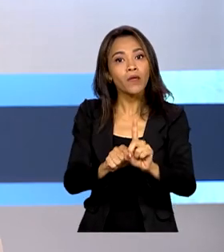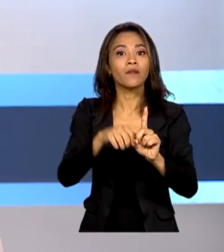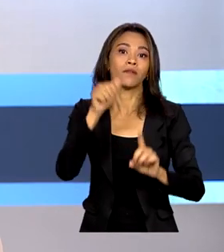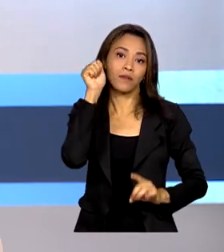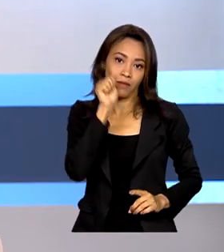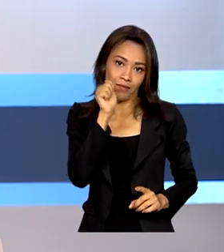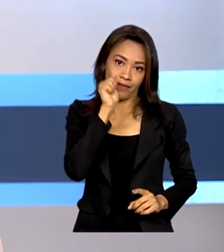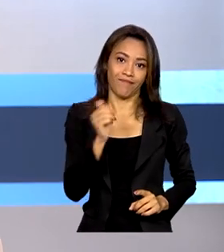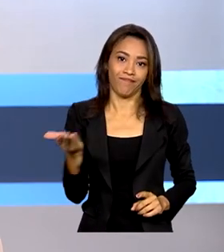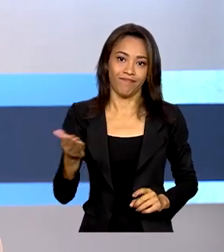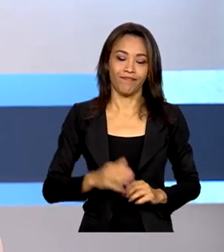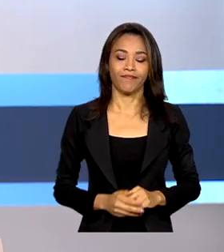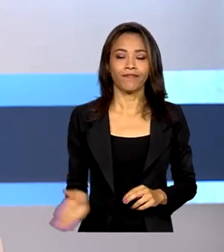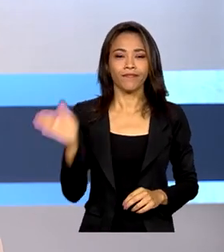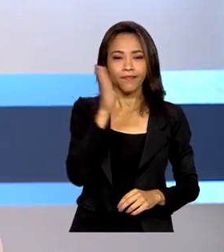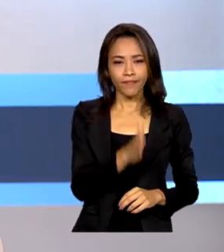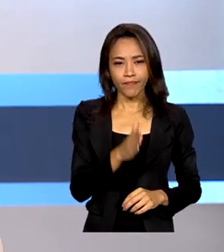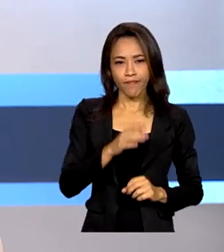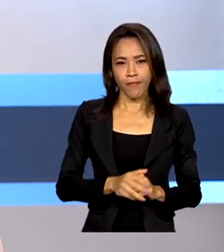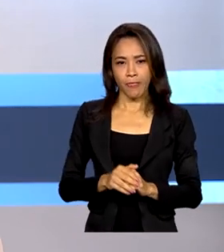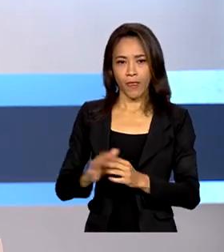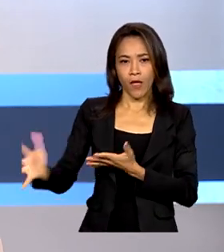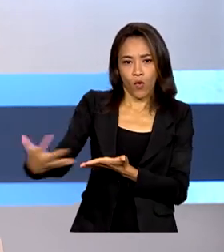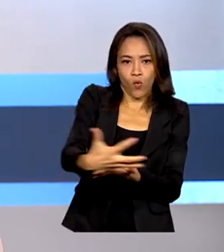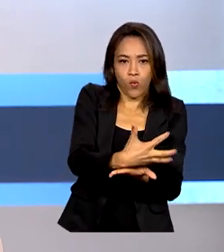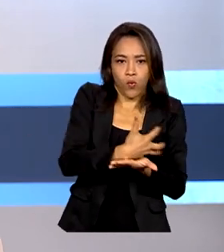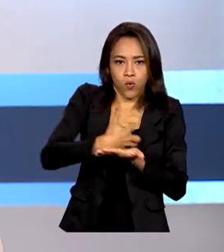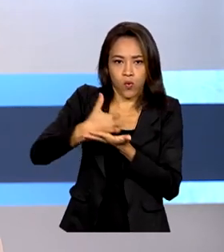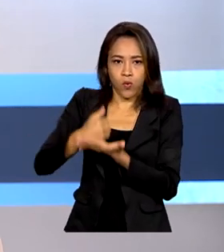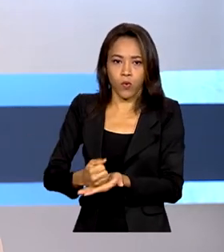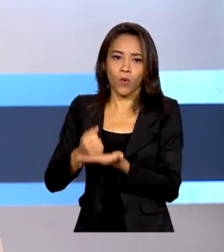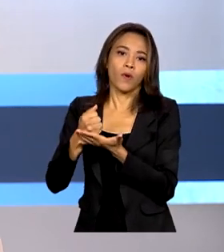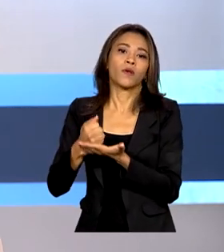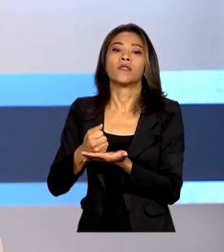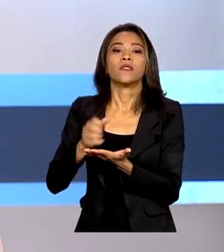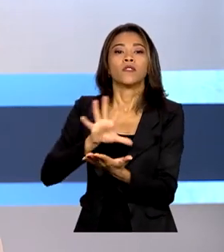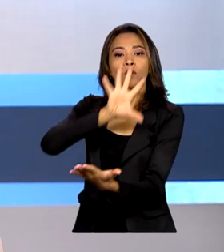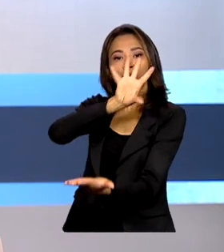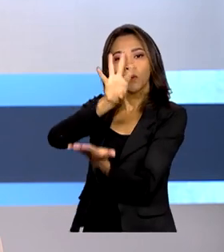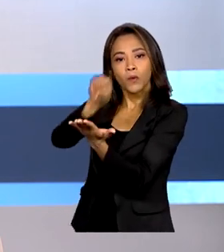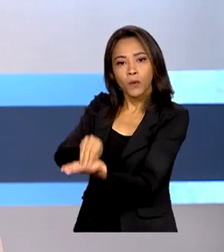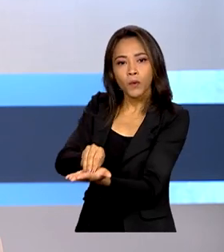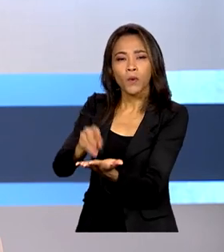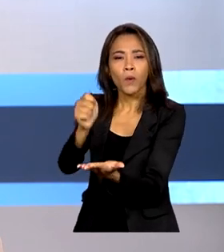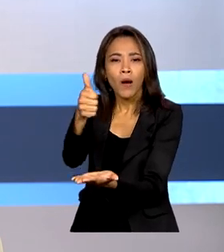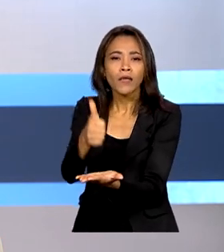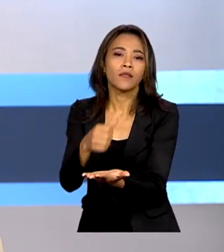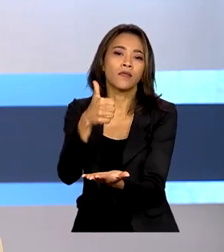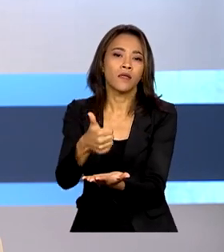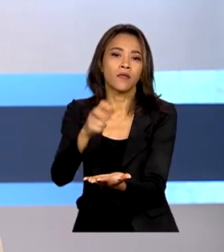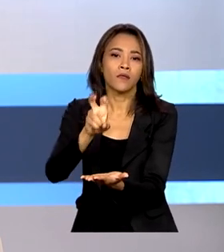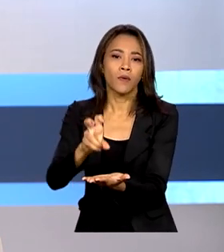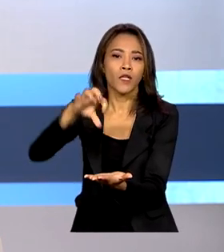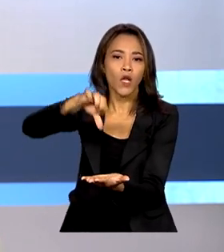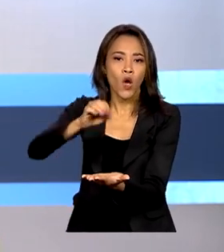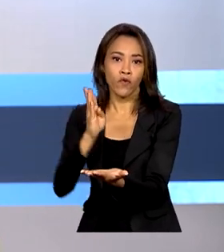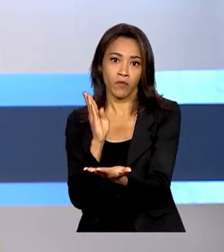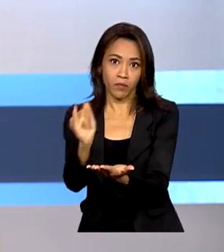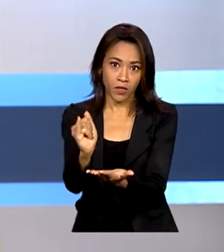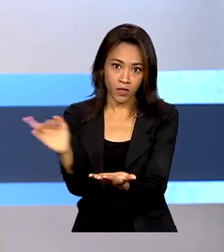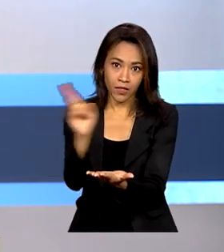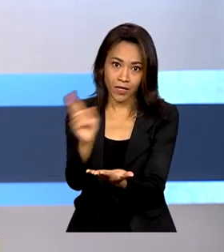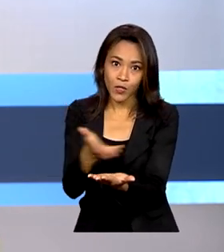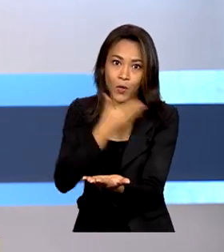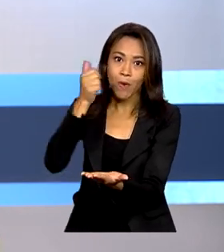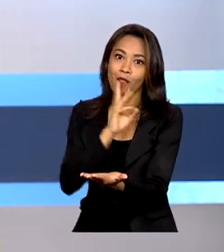A Receita Federal arrecadou em fevereiro quase 159 bilhões de reais e atingiu o melhor resultado